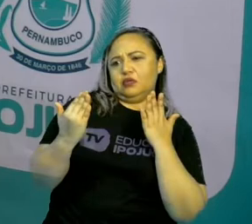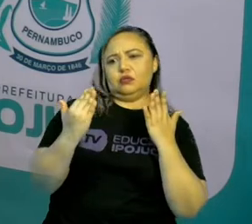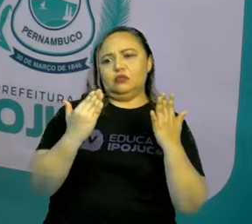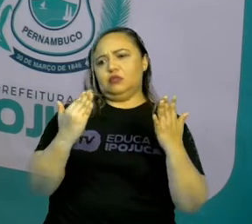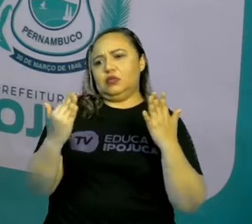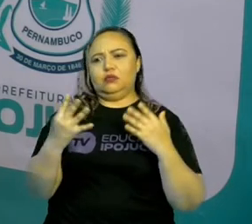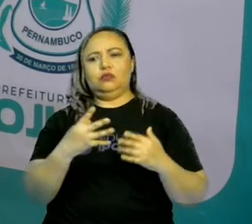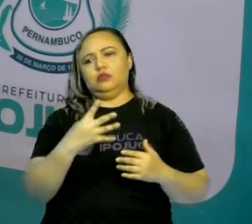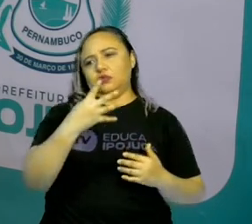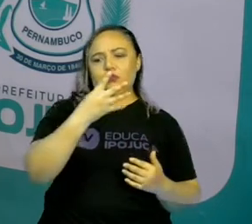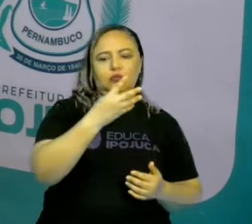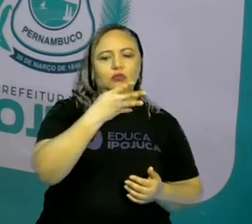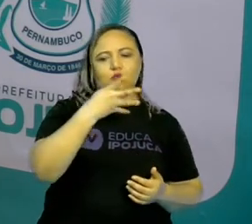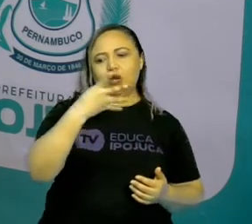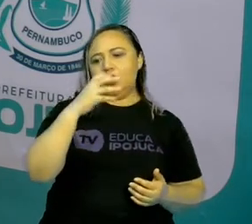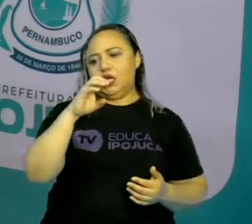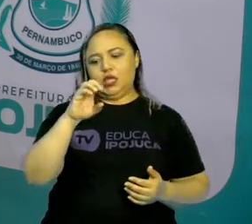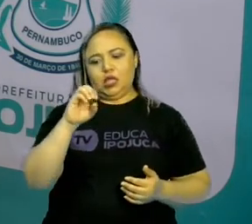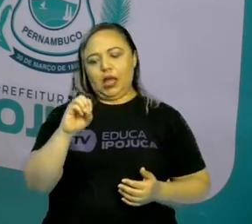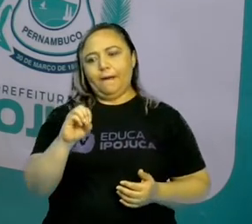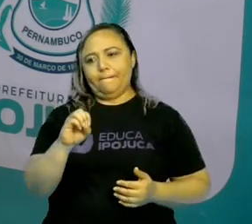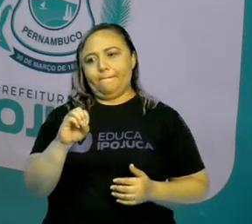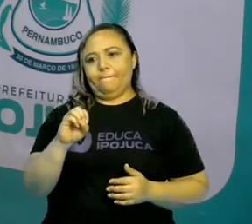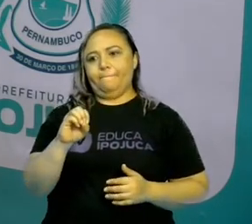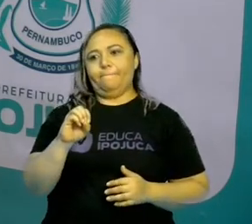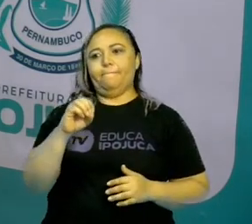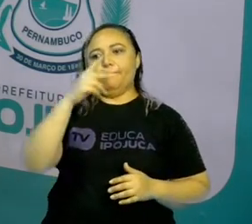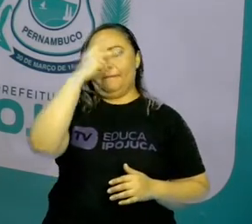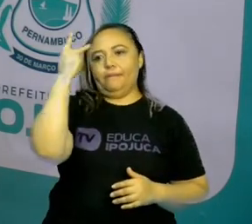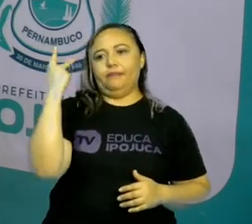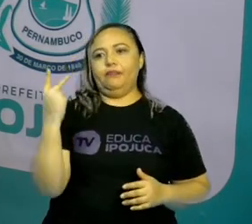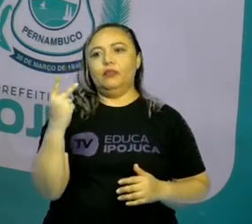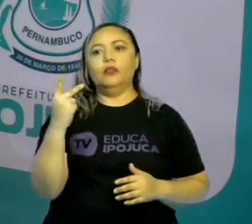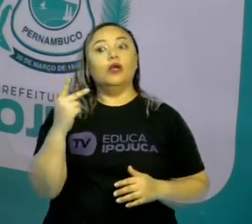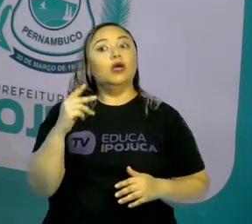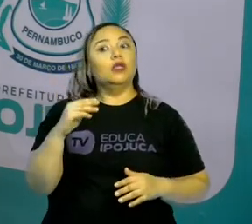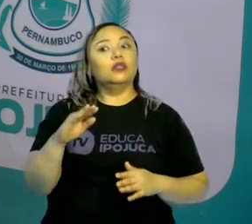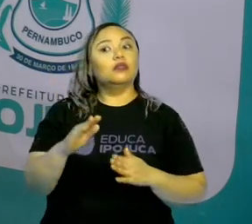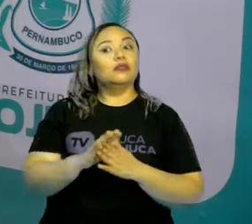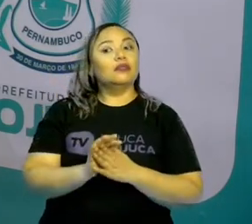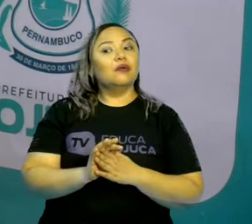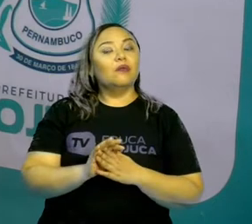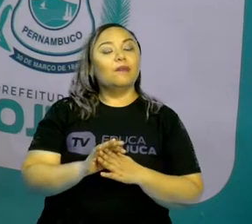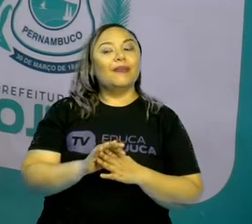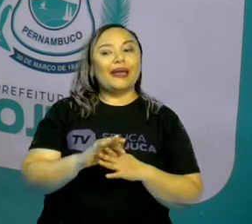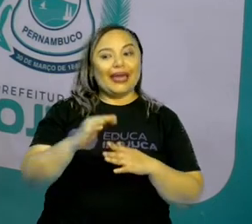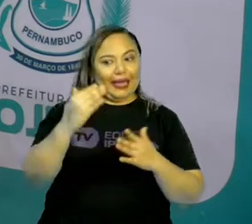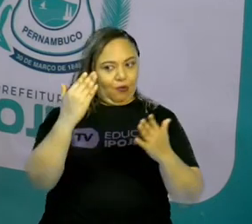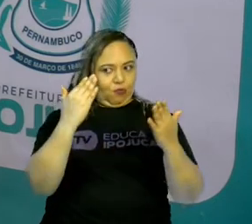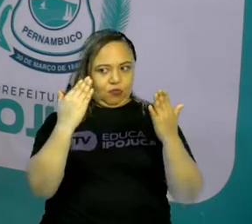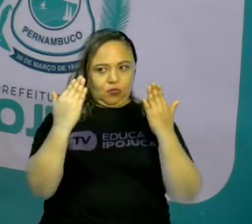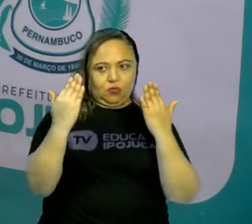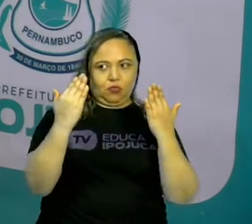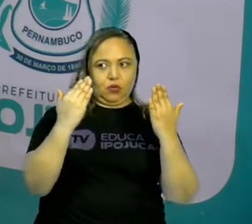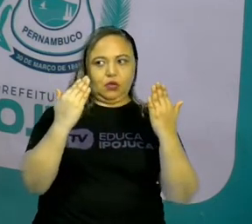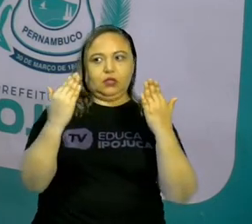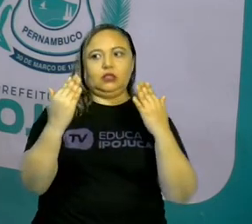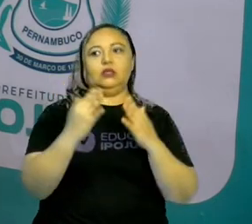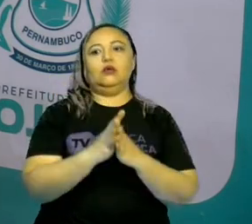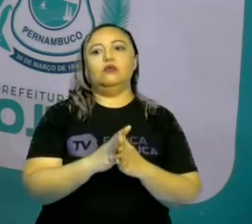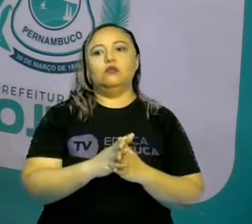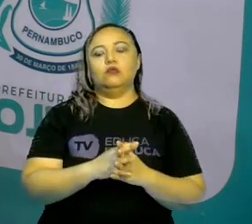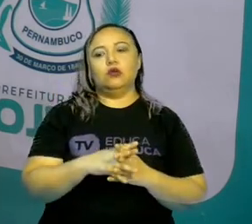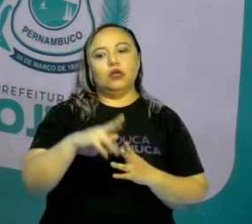40 pessoas. Então, eu estou fazendo uma, estou estipulando uma quantidade de pessoas,